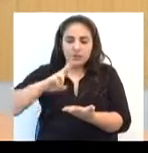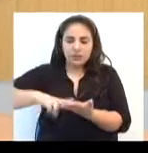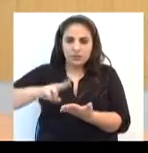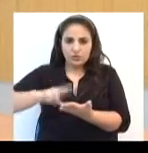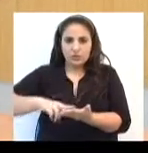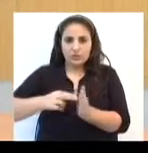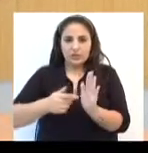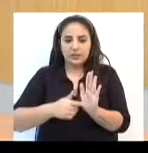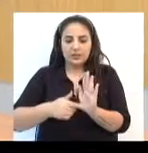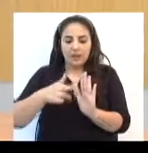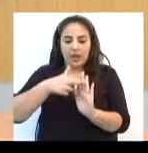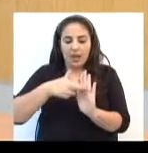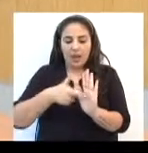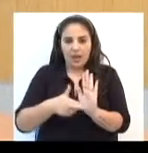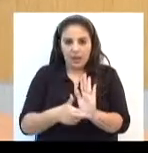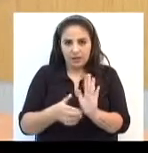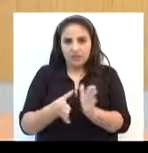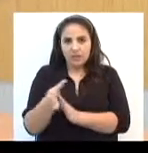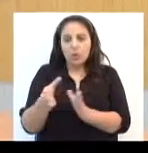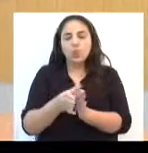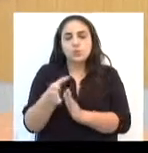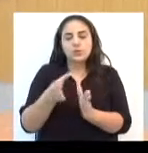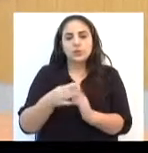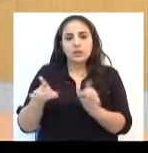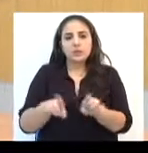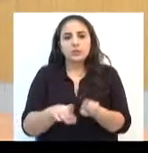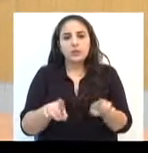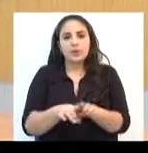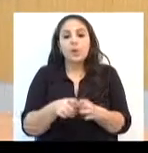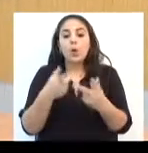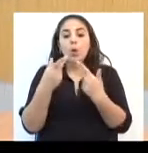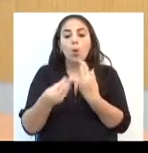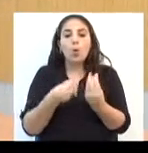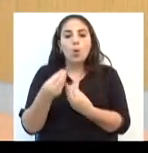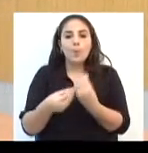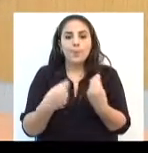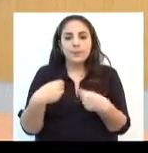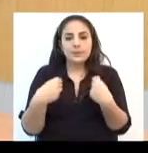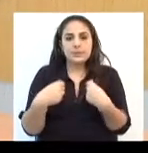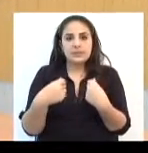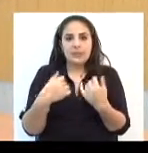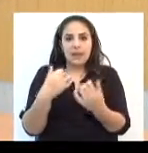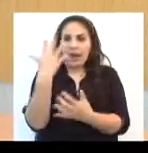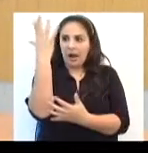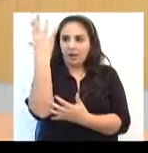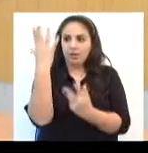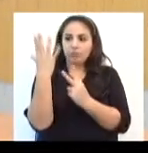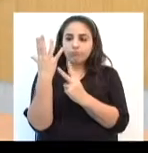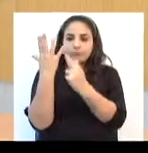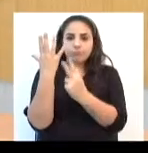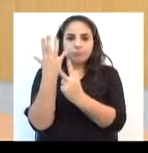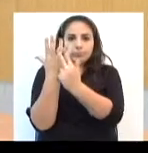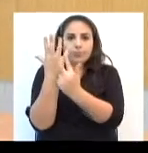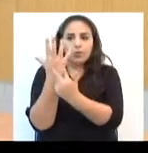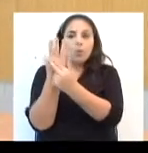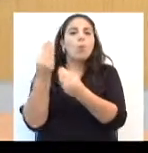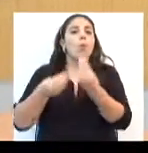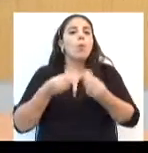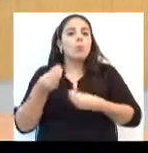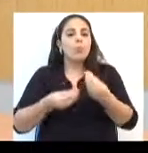de uma cartilha que traga normas e orientações sobre a poda de árvores. Conforme ele, uma